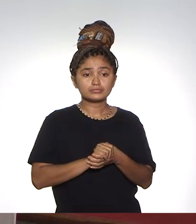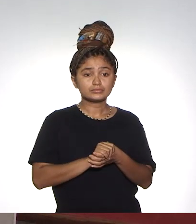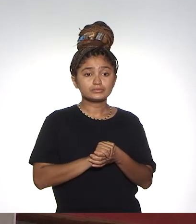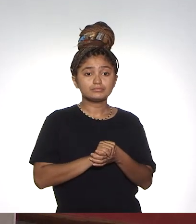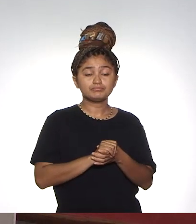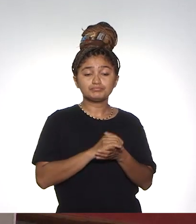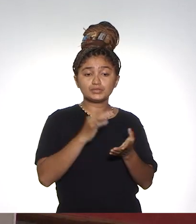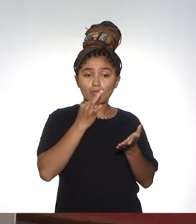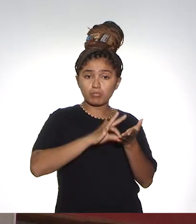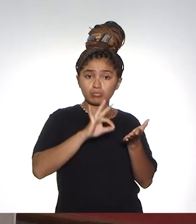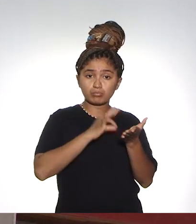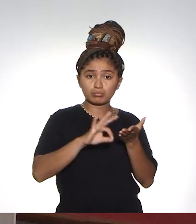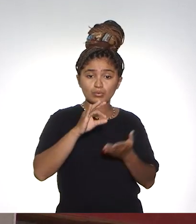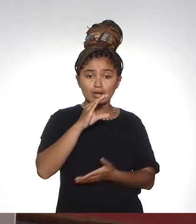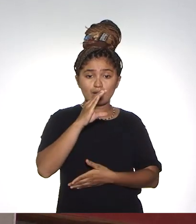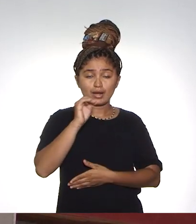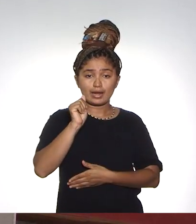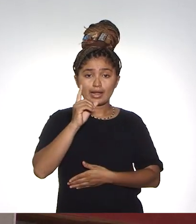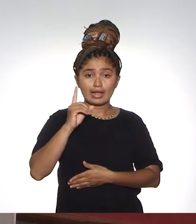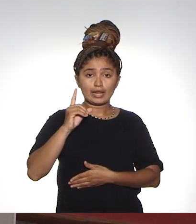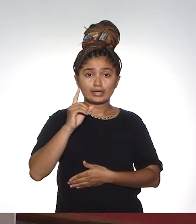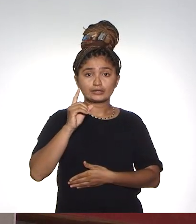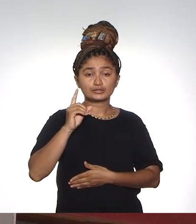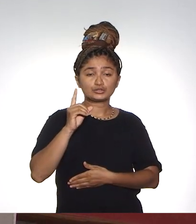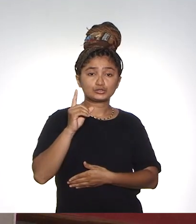equipe em relação a um cadastro único